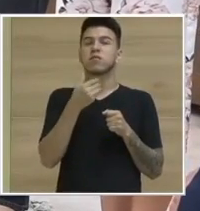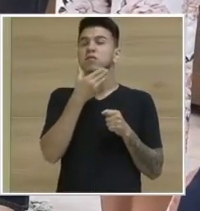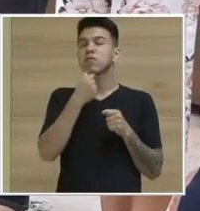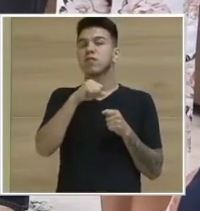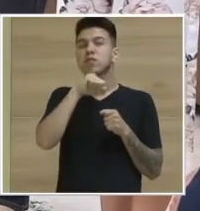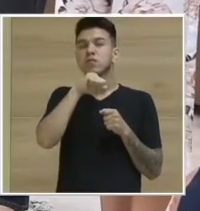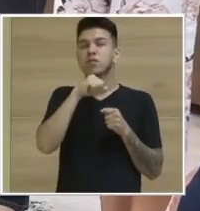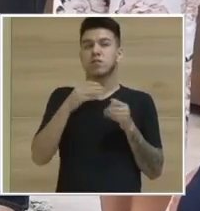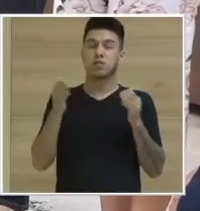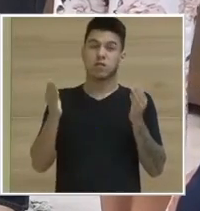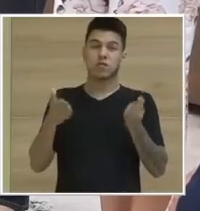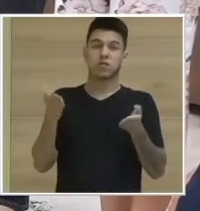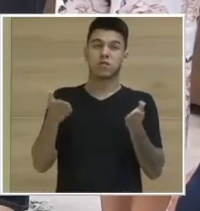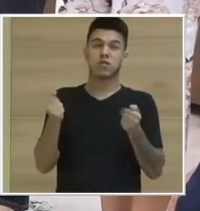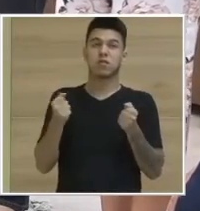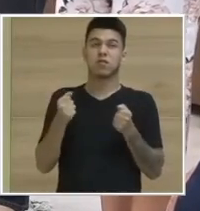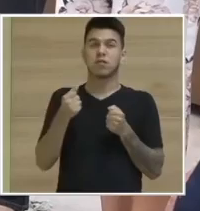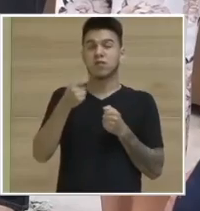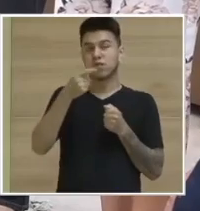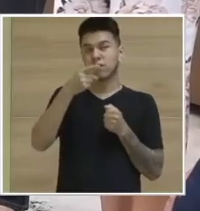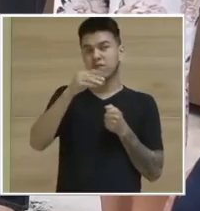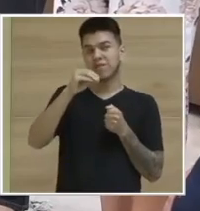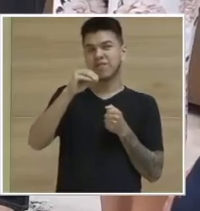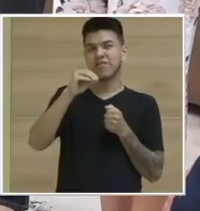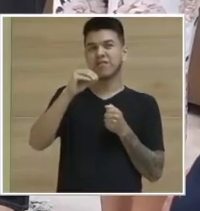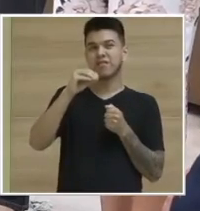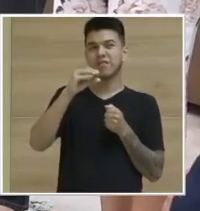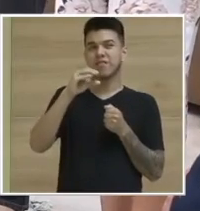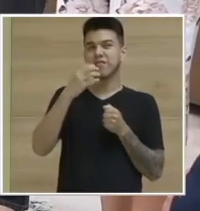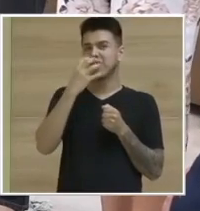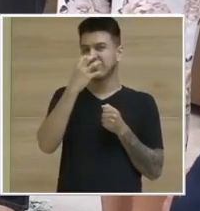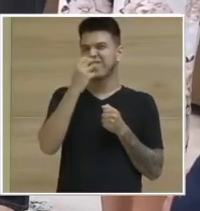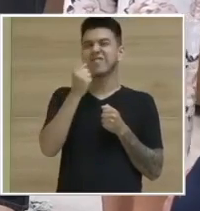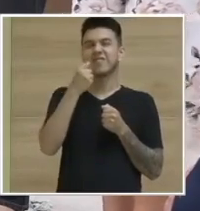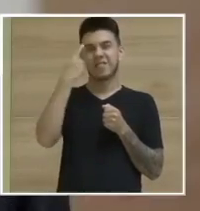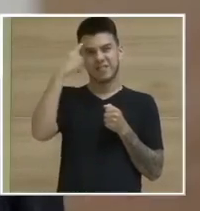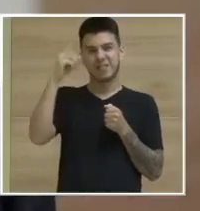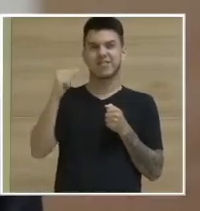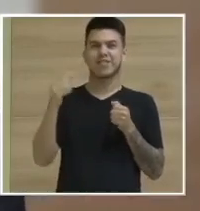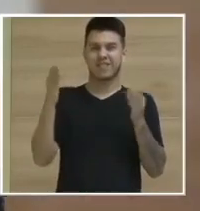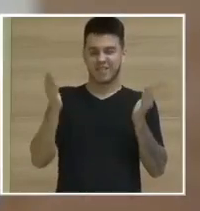'Artora estivesse aqui, lhe dizia, Orco, o que essa guria está fazendo aqui, hein?